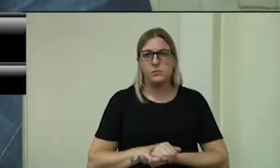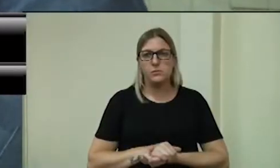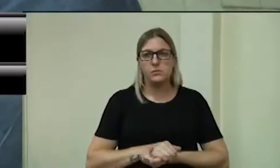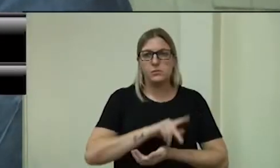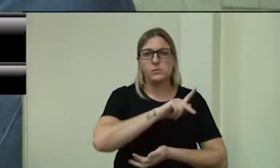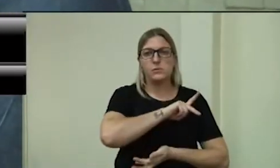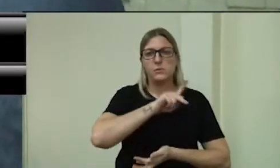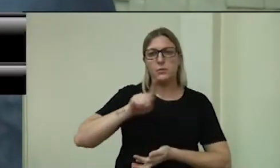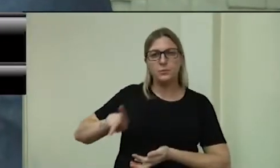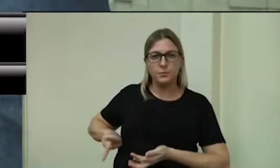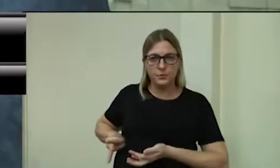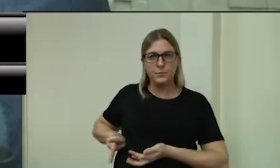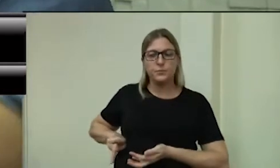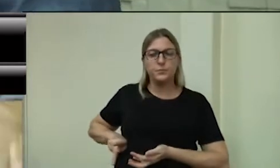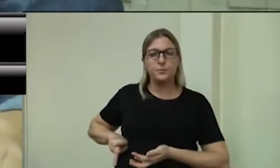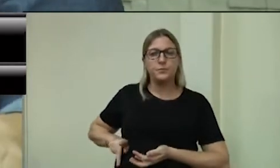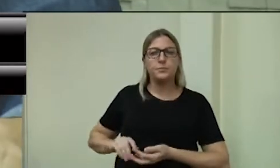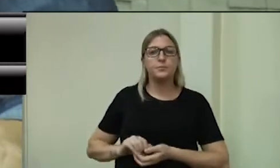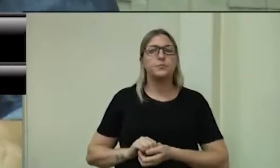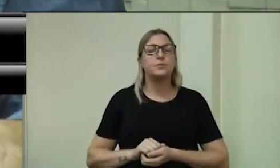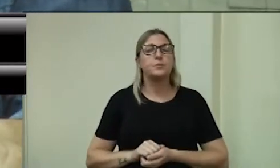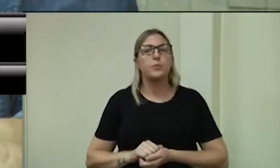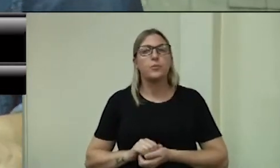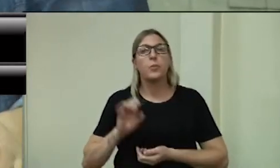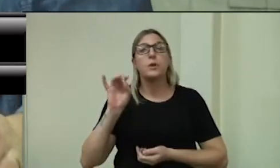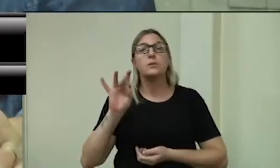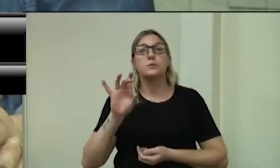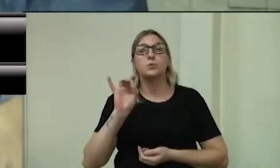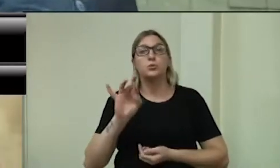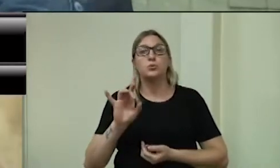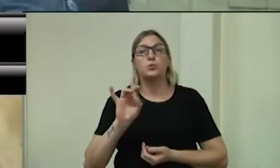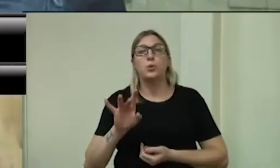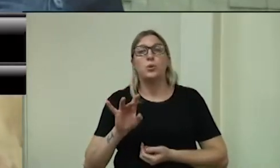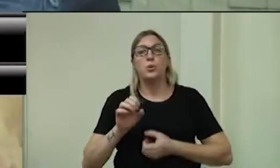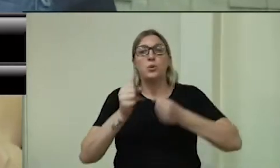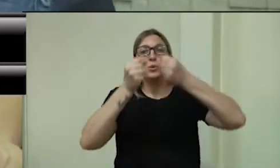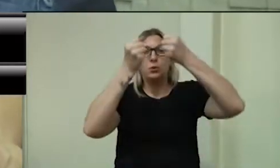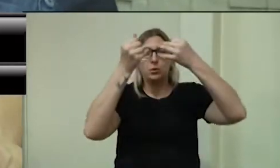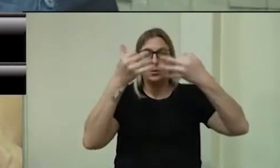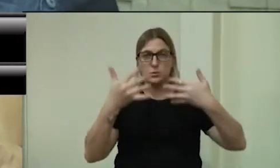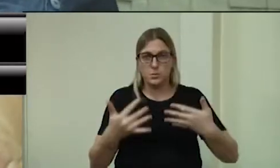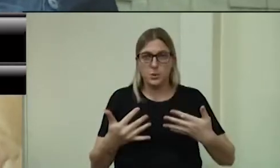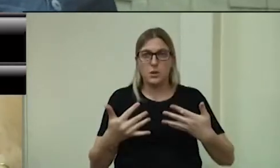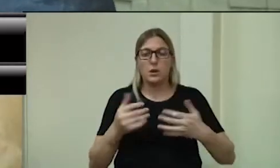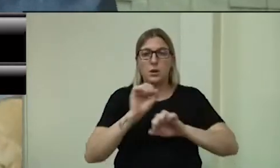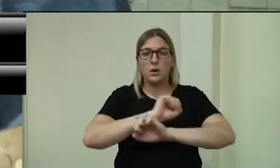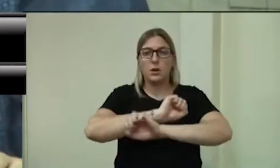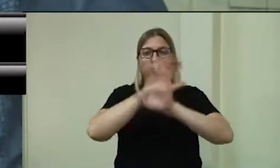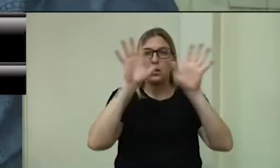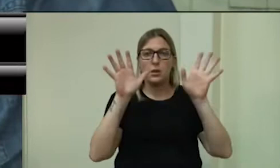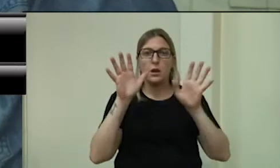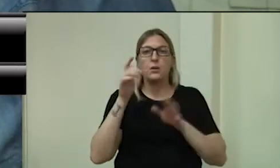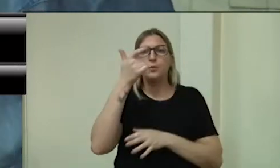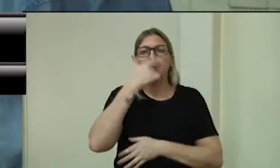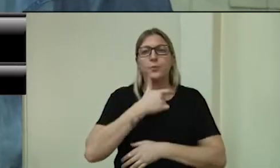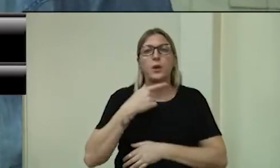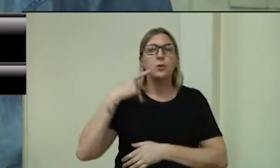Senhora presidente, então, apenas para esclarecer, acho que o vereador Renan já